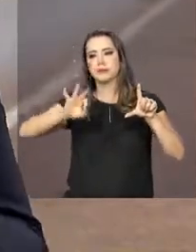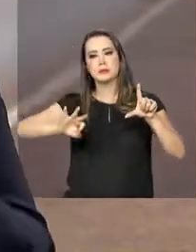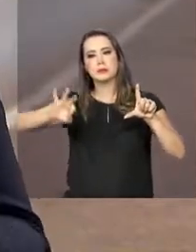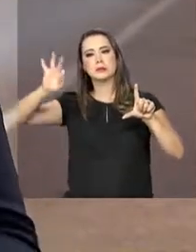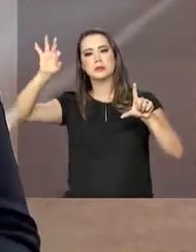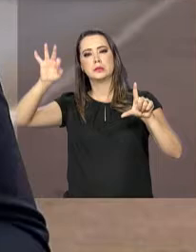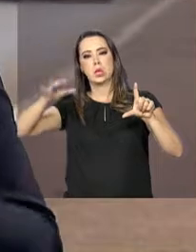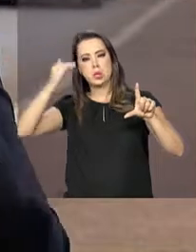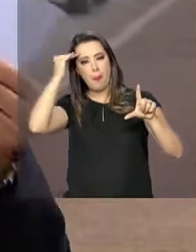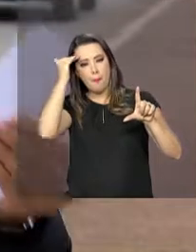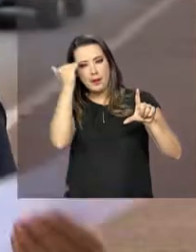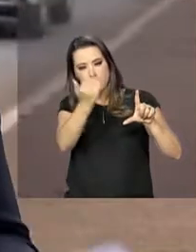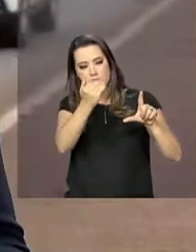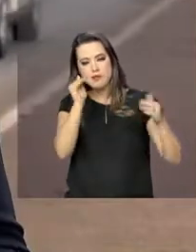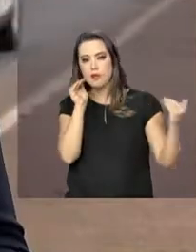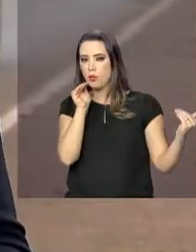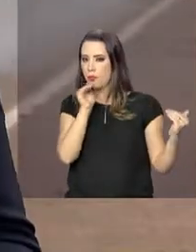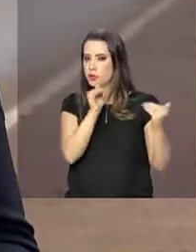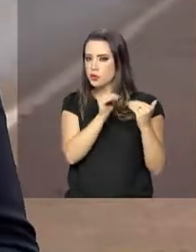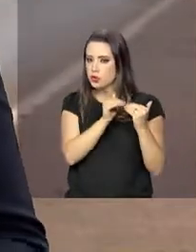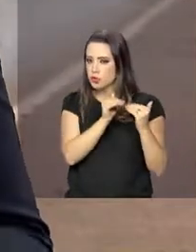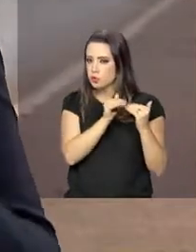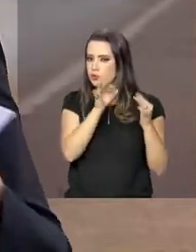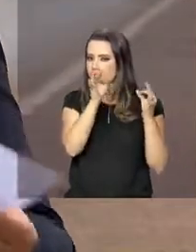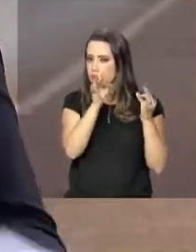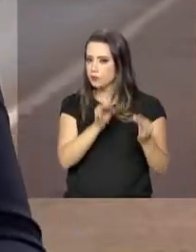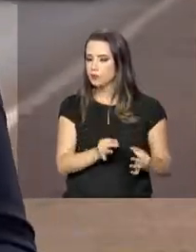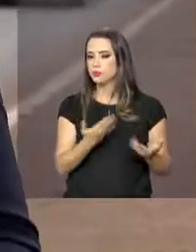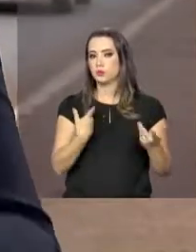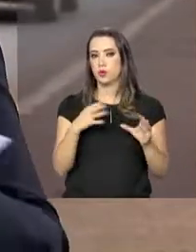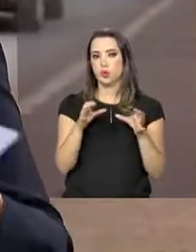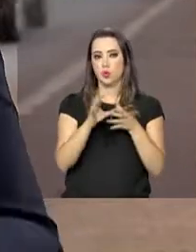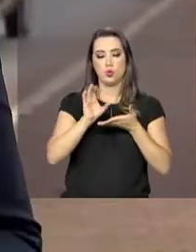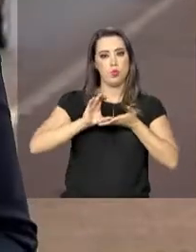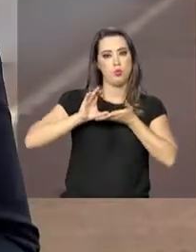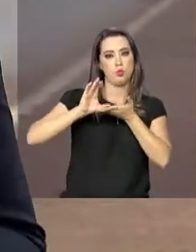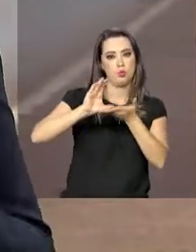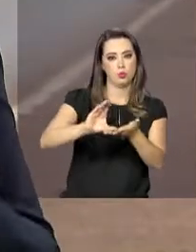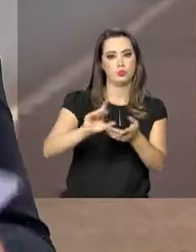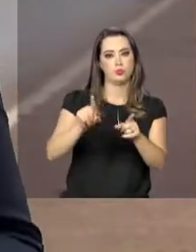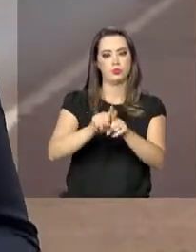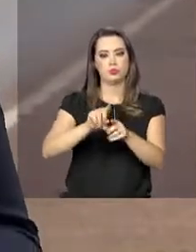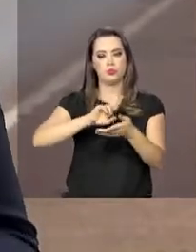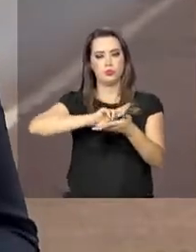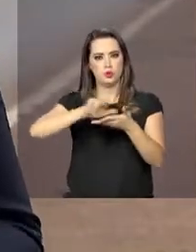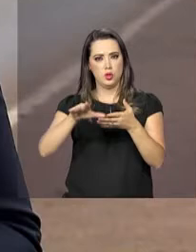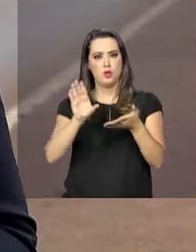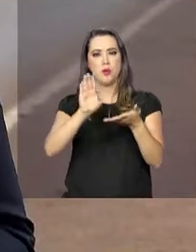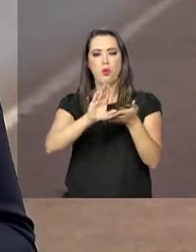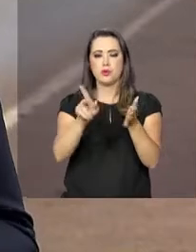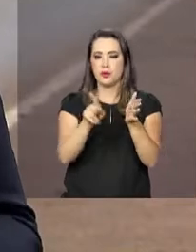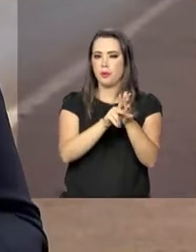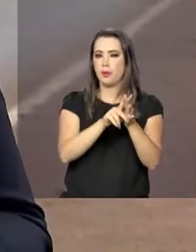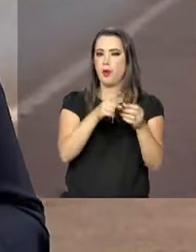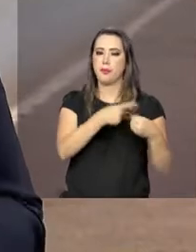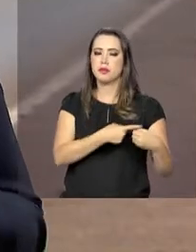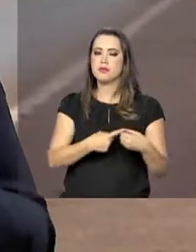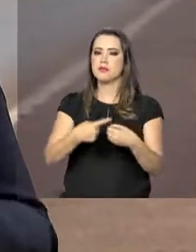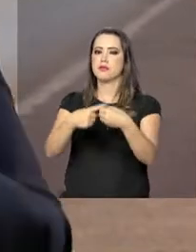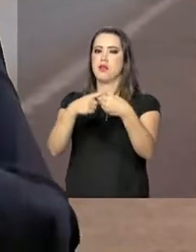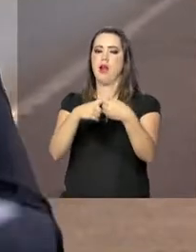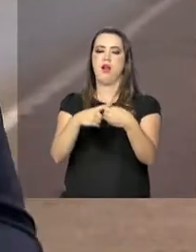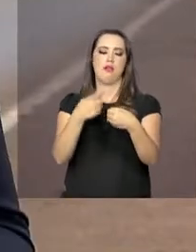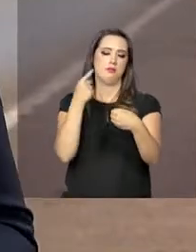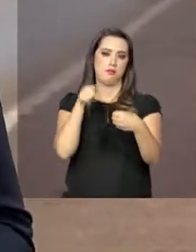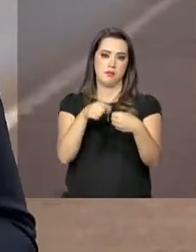cumpridas. E os conselhos estaduais de trânsito, assim como a Polícia Rodoviária Federal e também o Conselho Distrital de Trânsito, vai ter que mandar, vai ter que